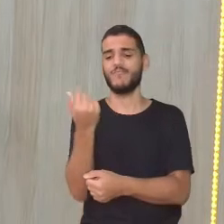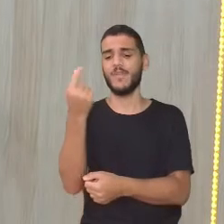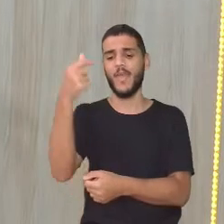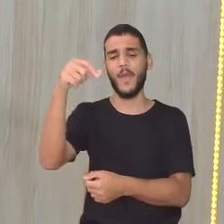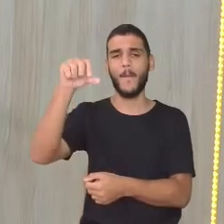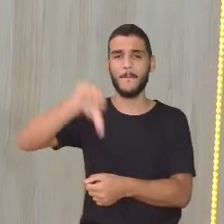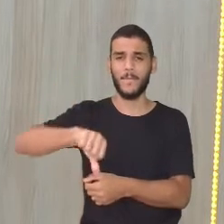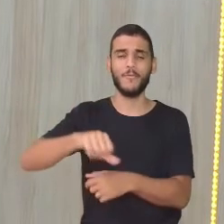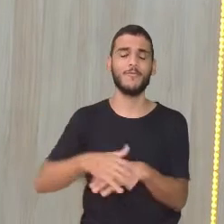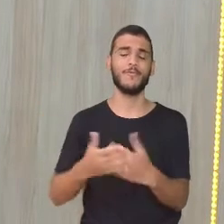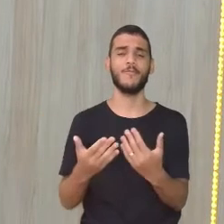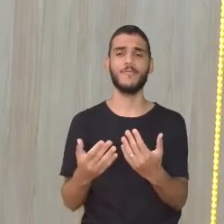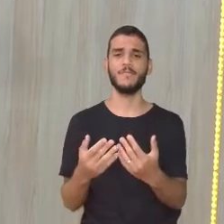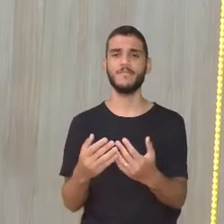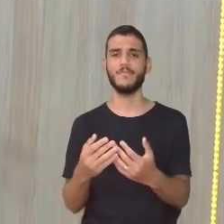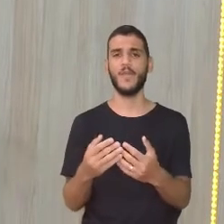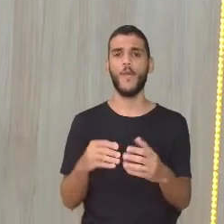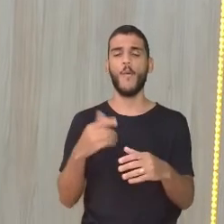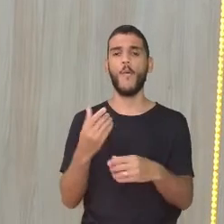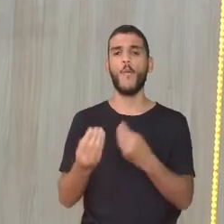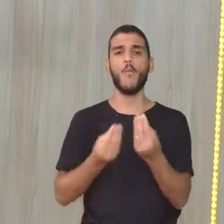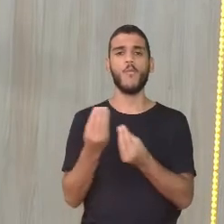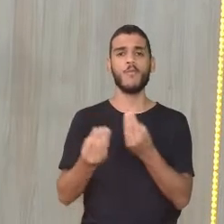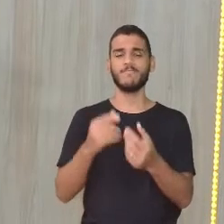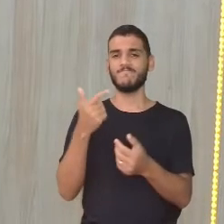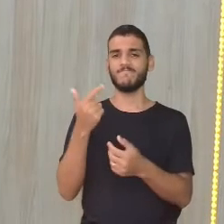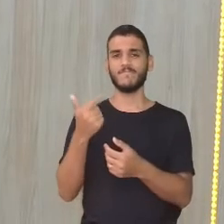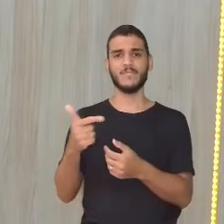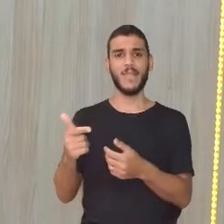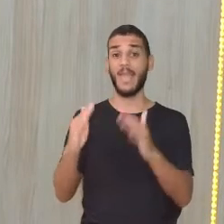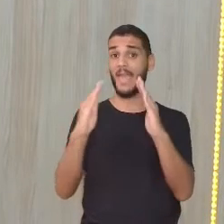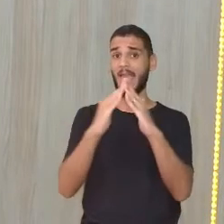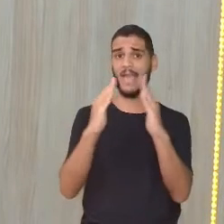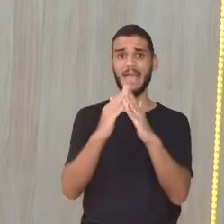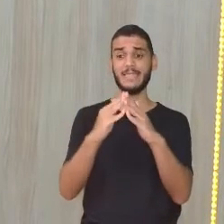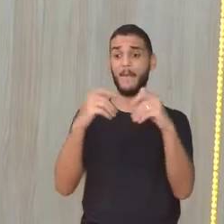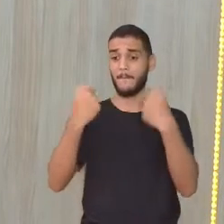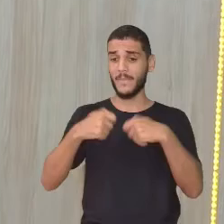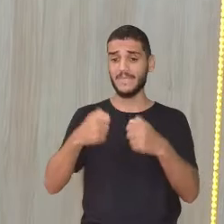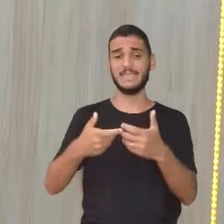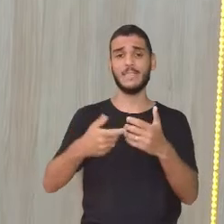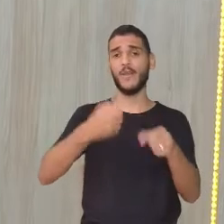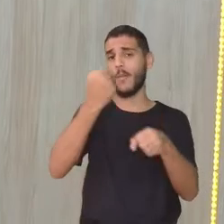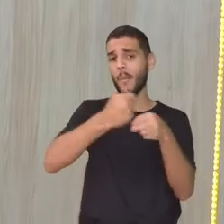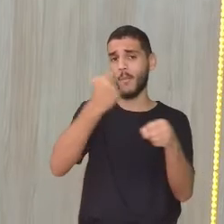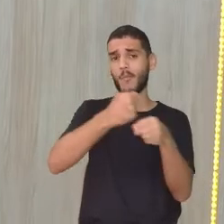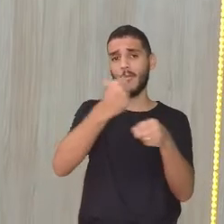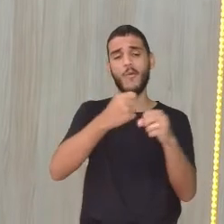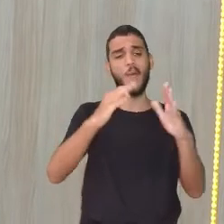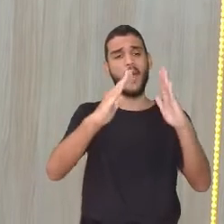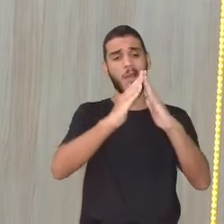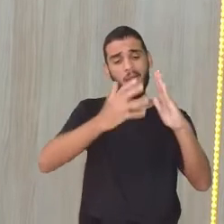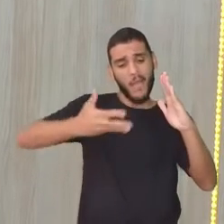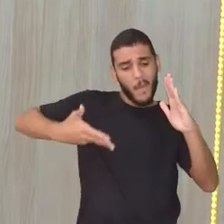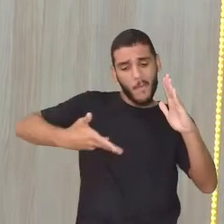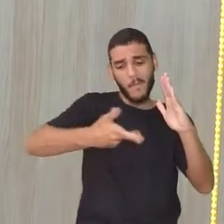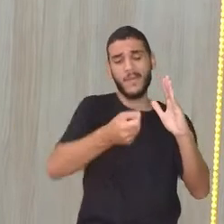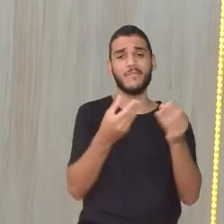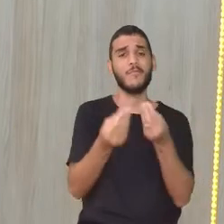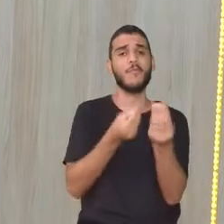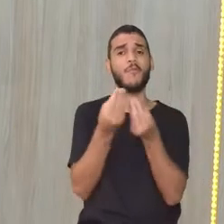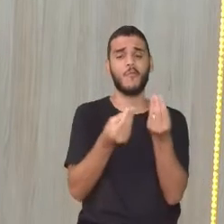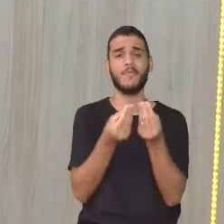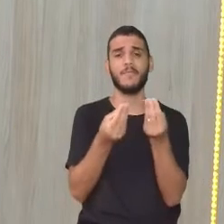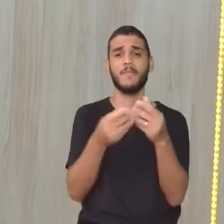tenho como ter uma casa maravilhosa. Então, já começa aquele processo de crescimento, né? De